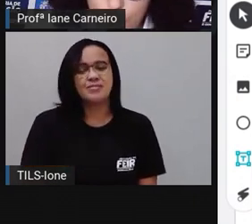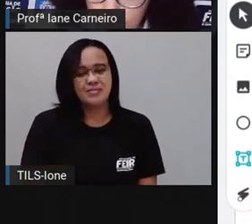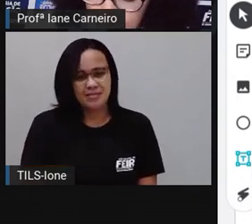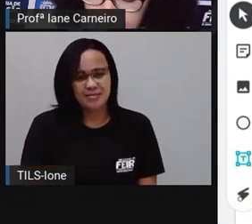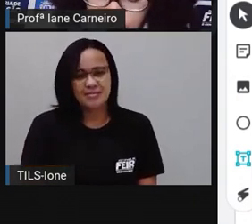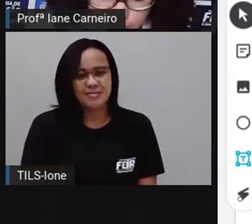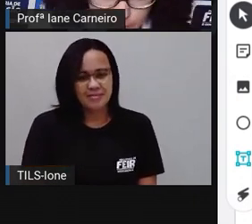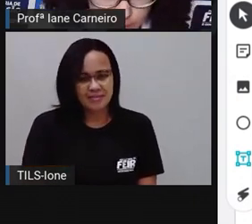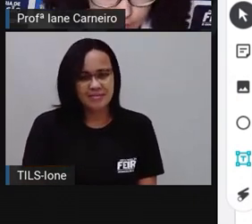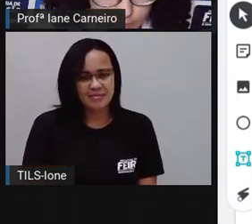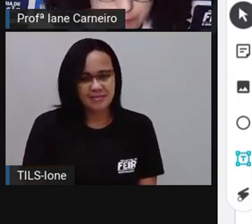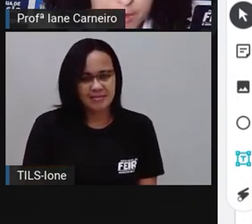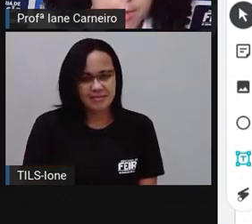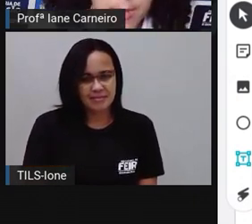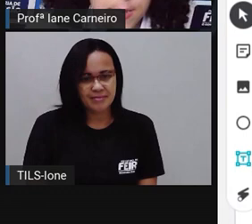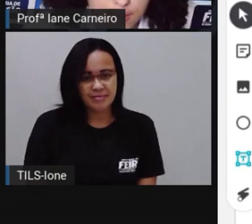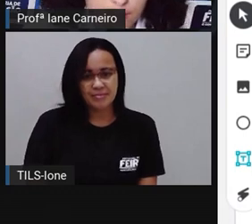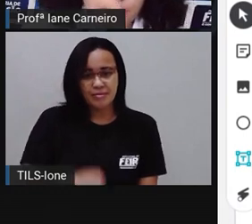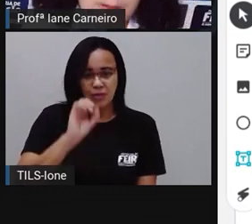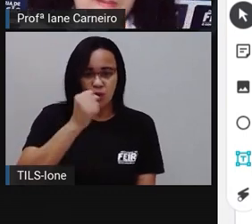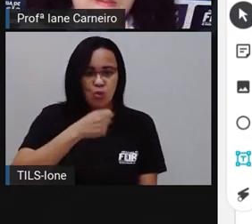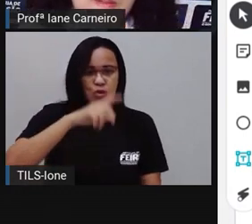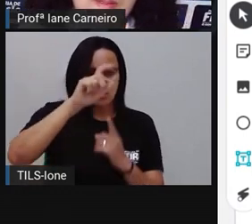Sobraram oito bananas.